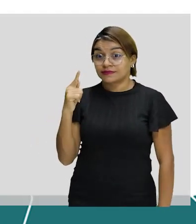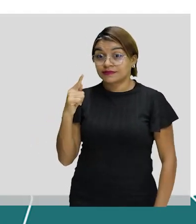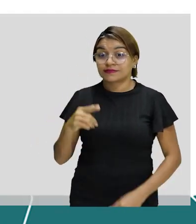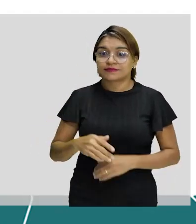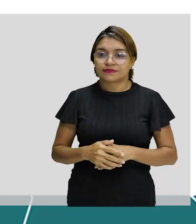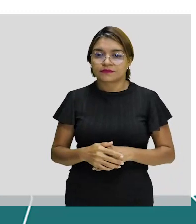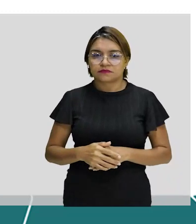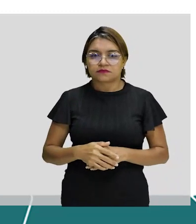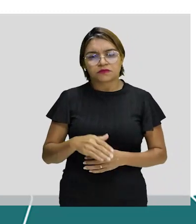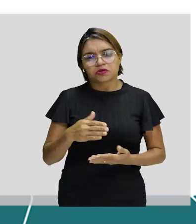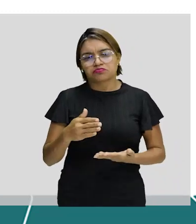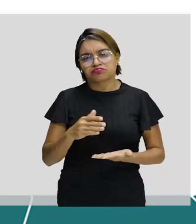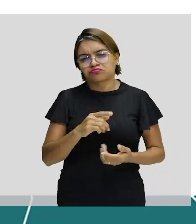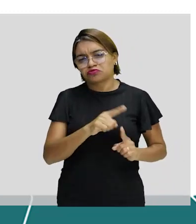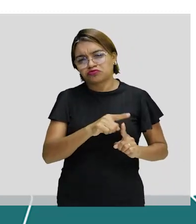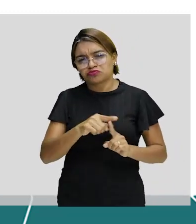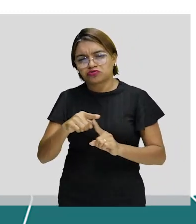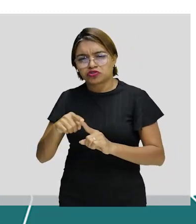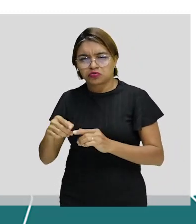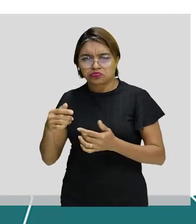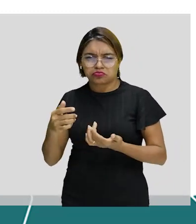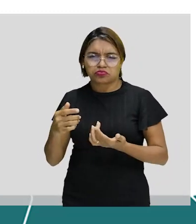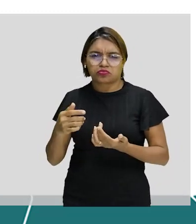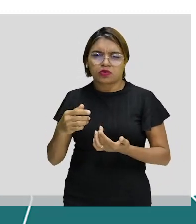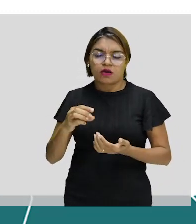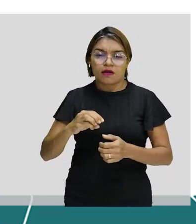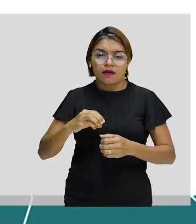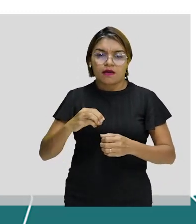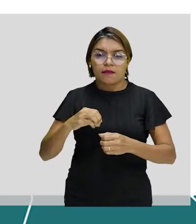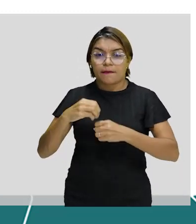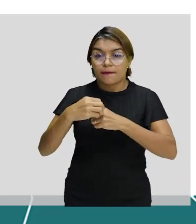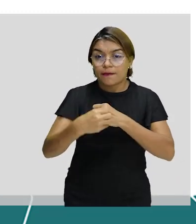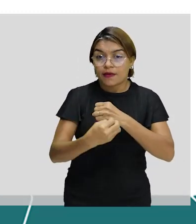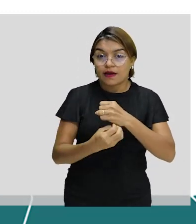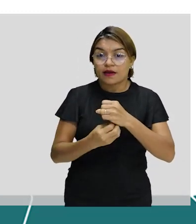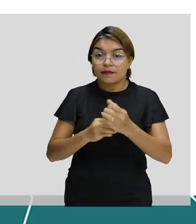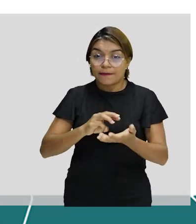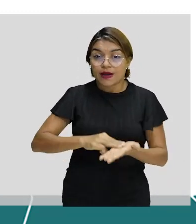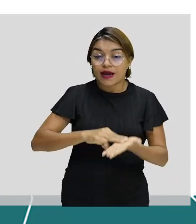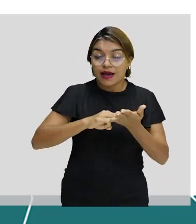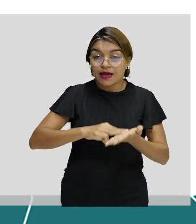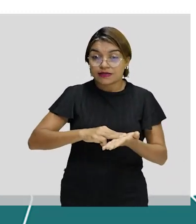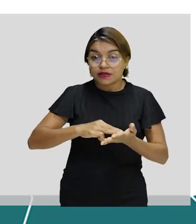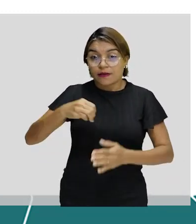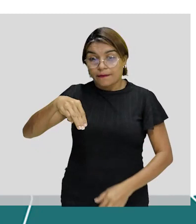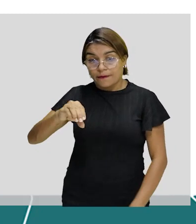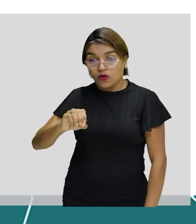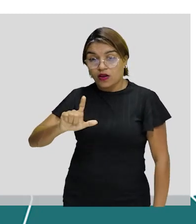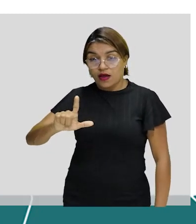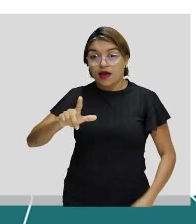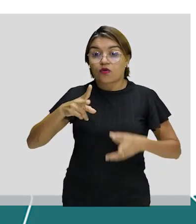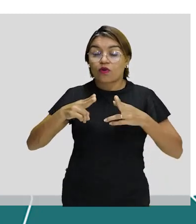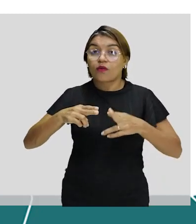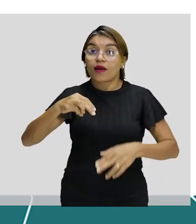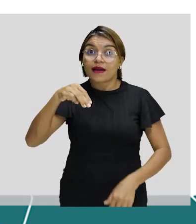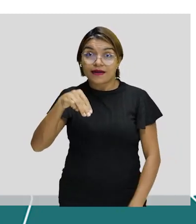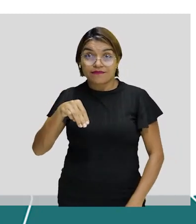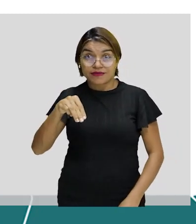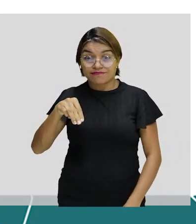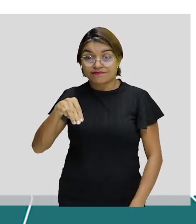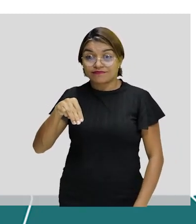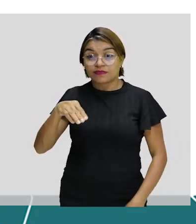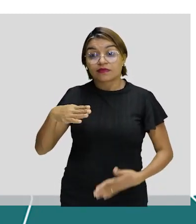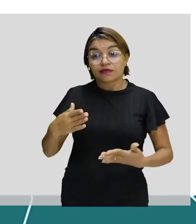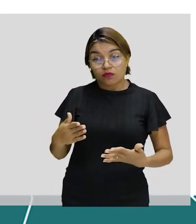de uma espécie química cuja massa molar é igual a M. Com esses